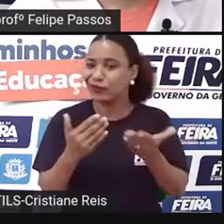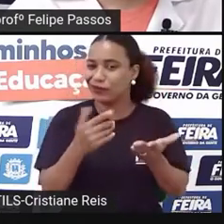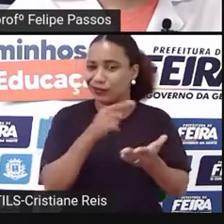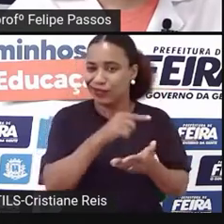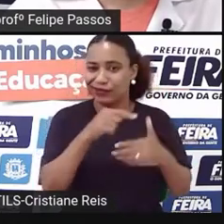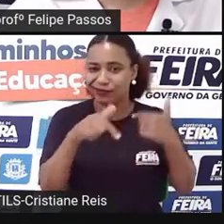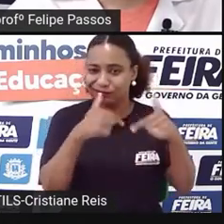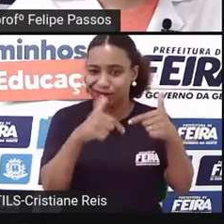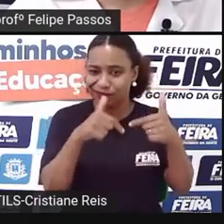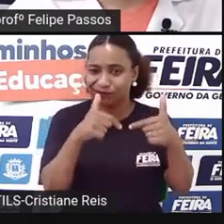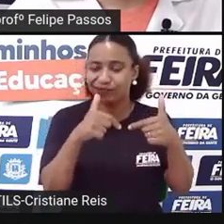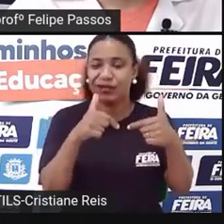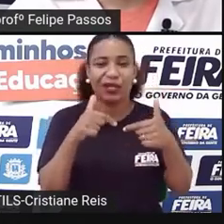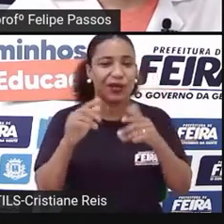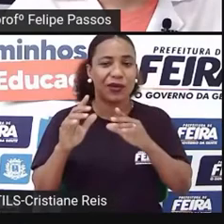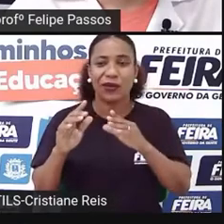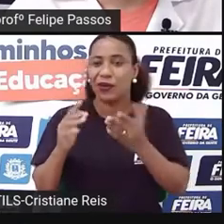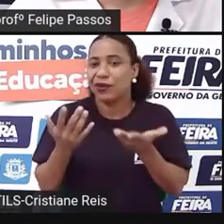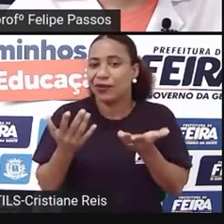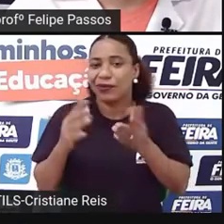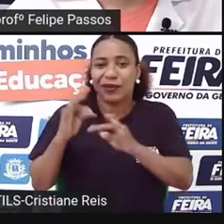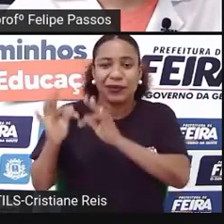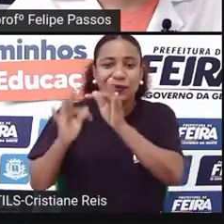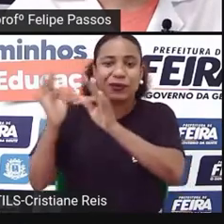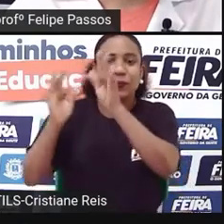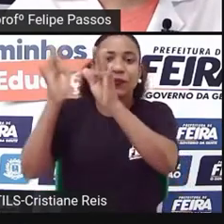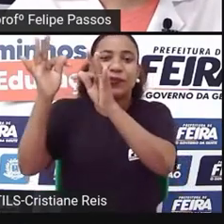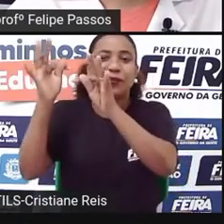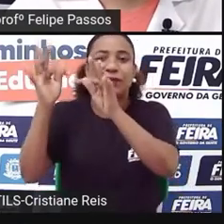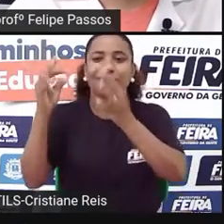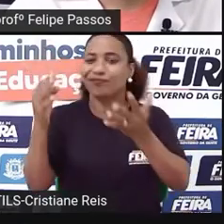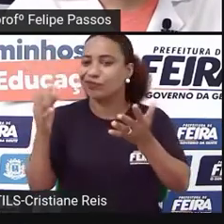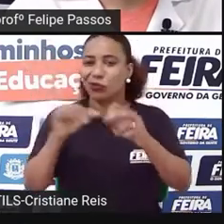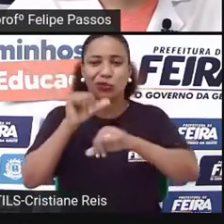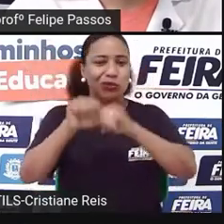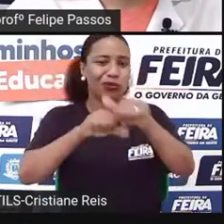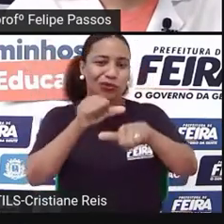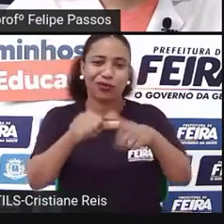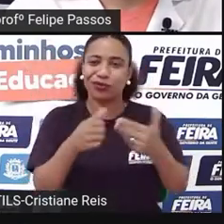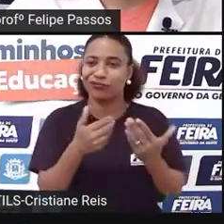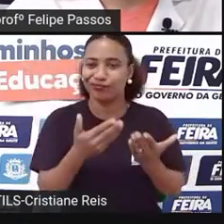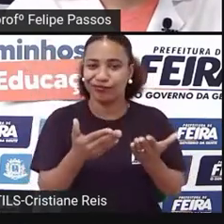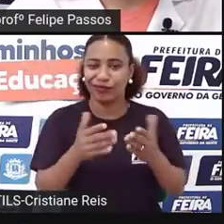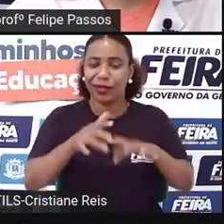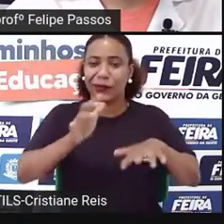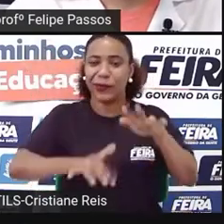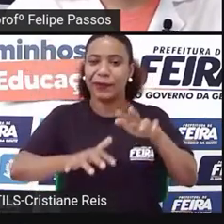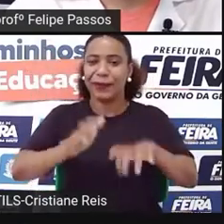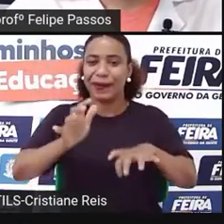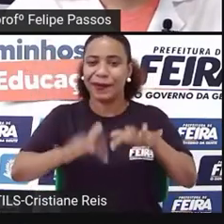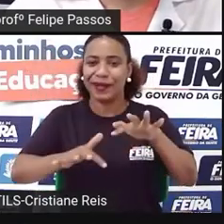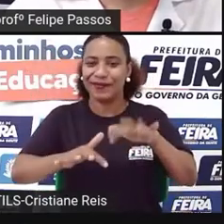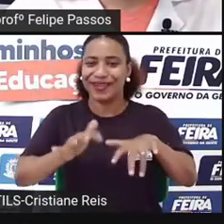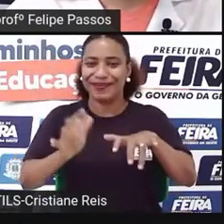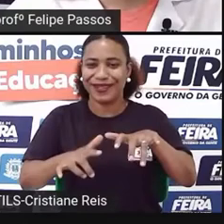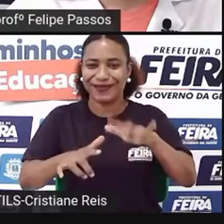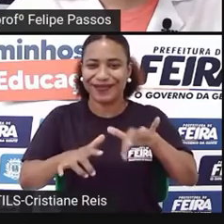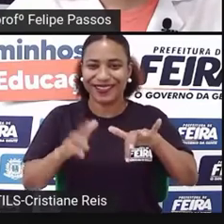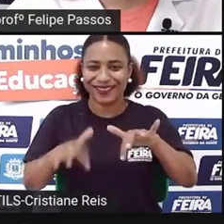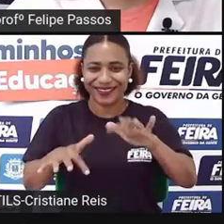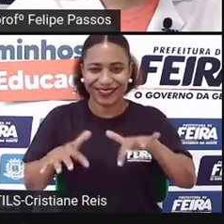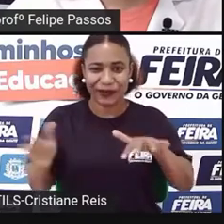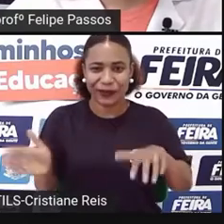como os serviços, por exemplo, de datilografia, que é uma profissão que morreu ou outro tipo de profissão que